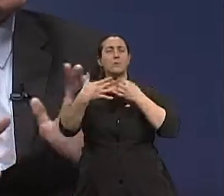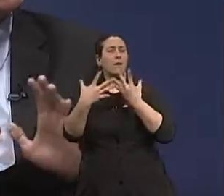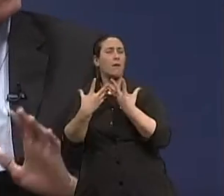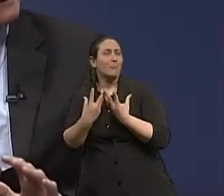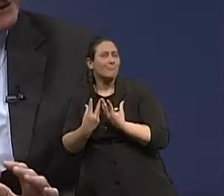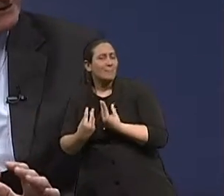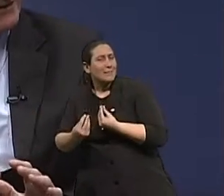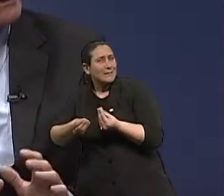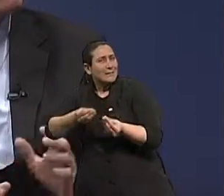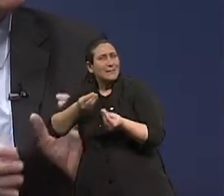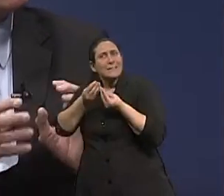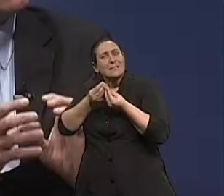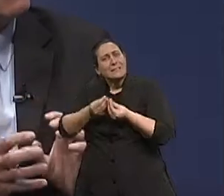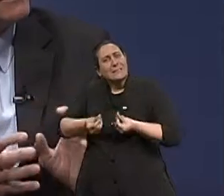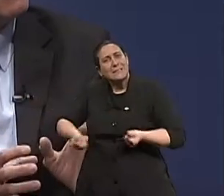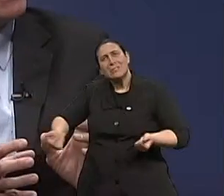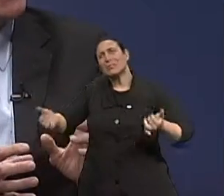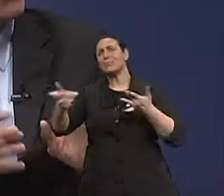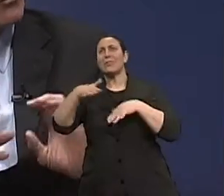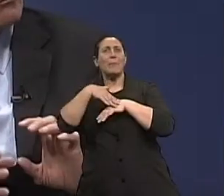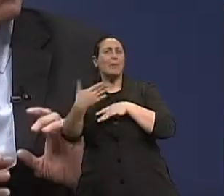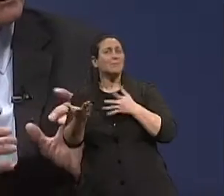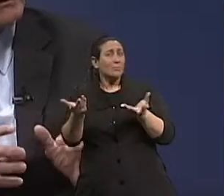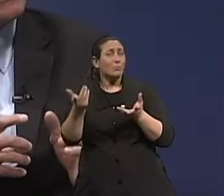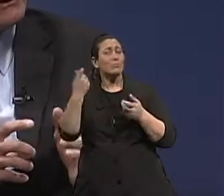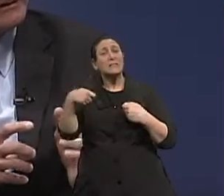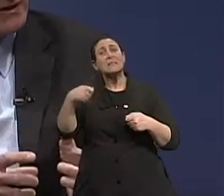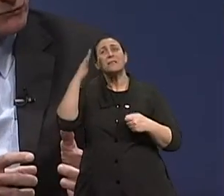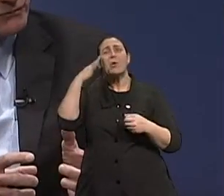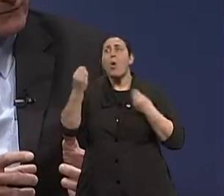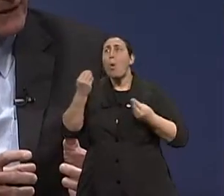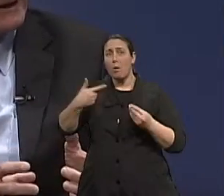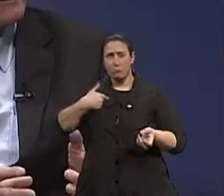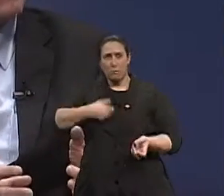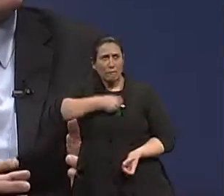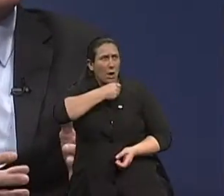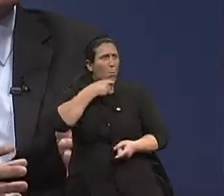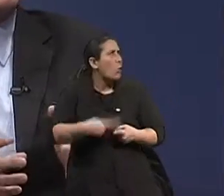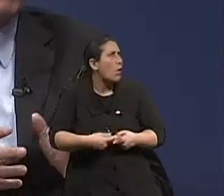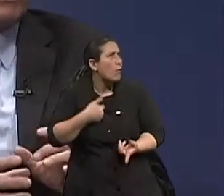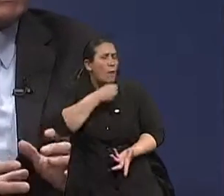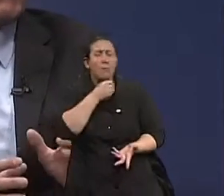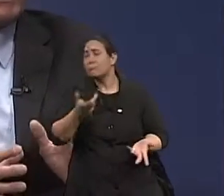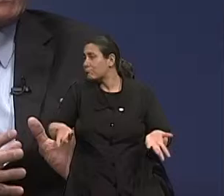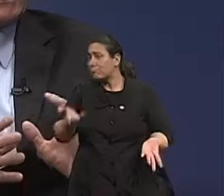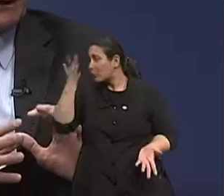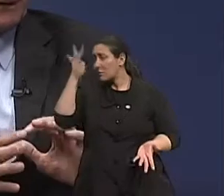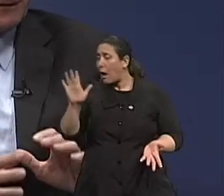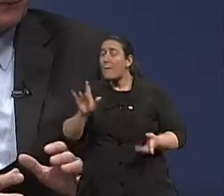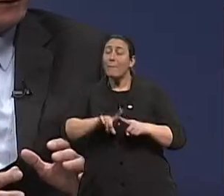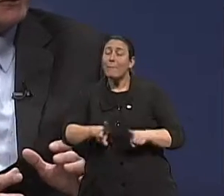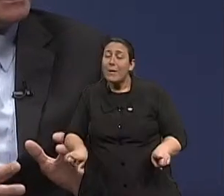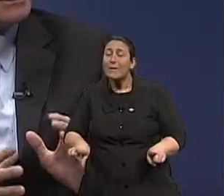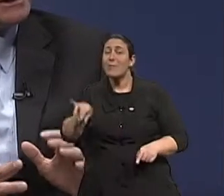predispondo a doenças. Mas nós não sabemos ainda como e por que nós envelhecemos. Ah, ok. E é bom que agora que se